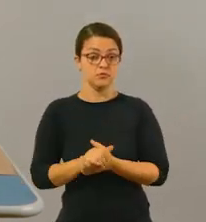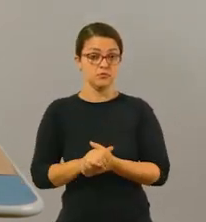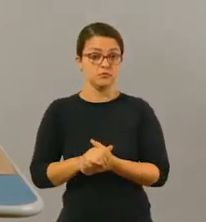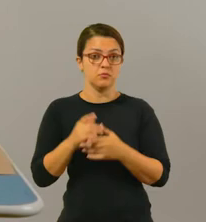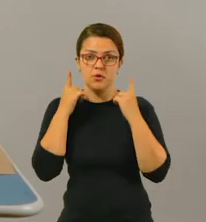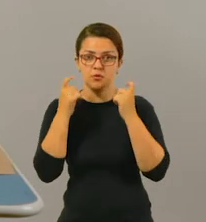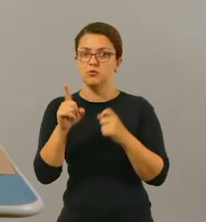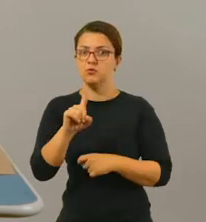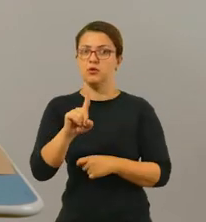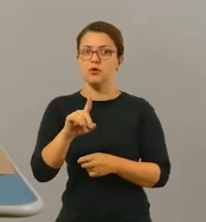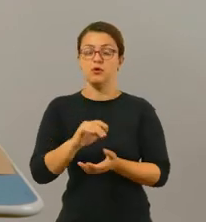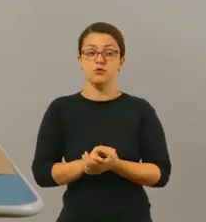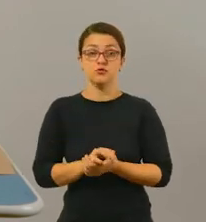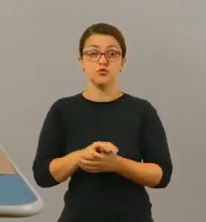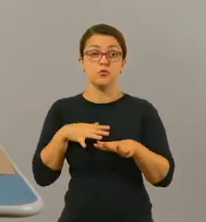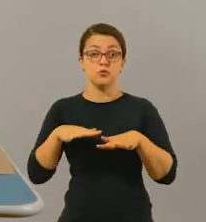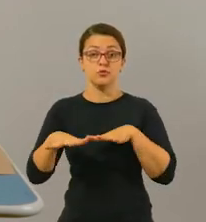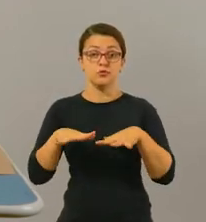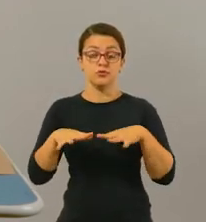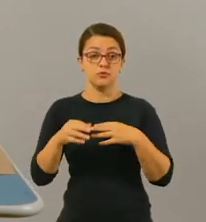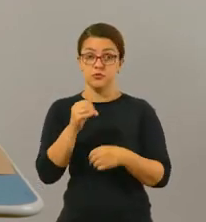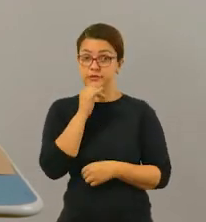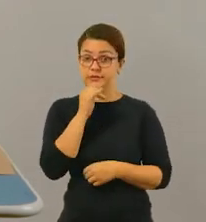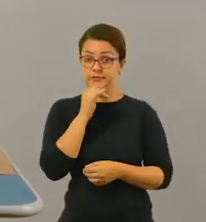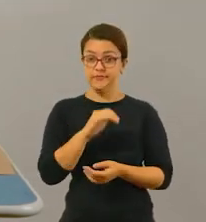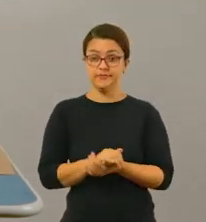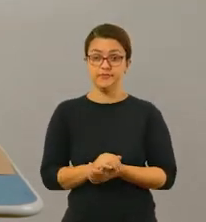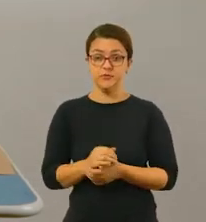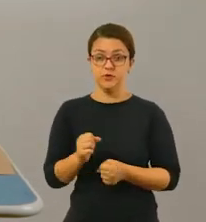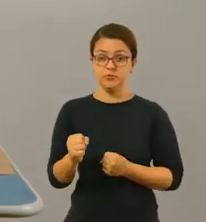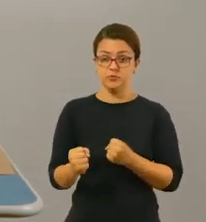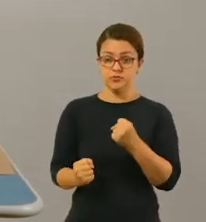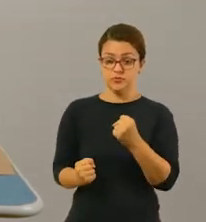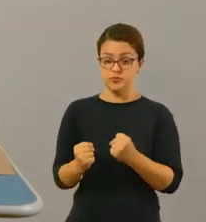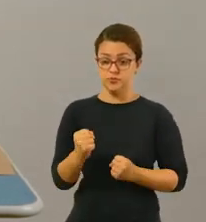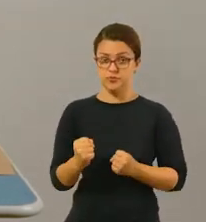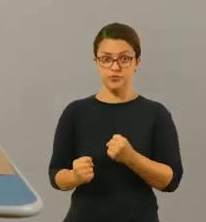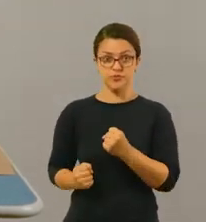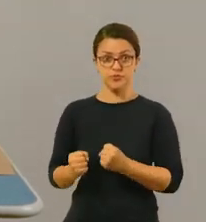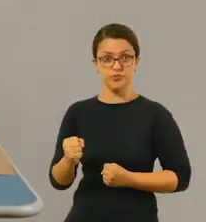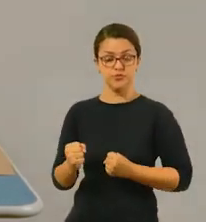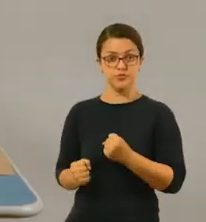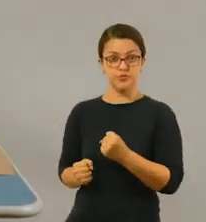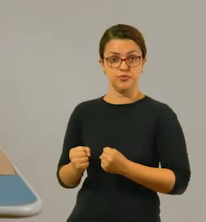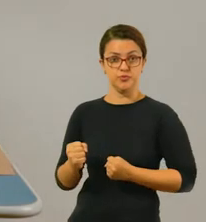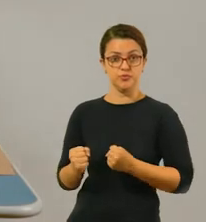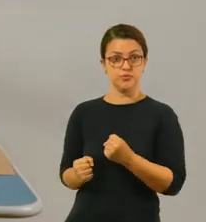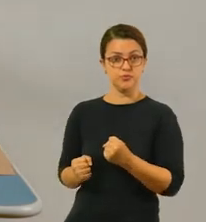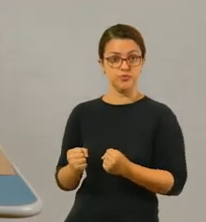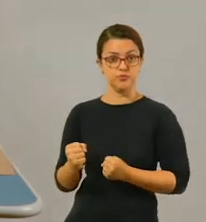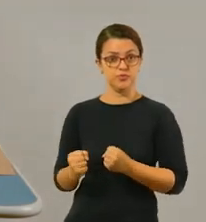o gesto, não posso fazer o som de um trem. Então, um exemplo, seria mais ou menos assim, ó.